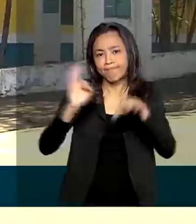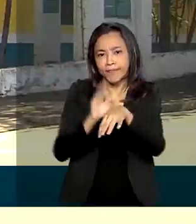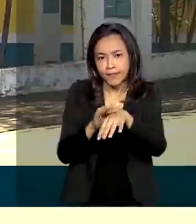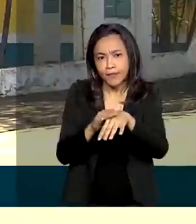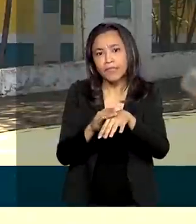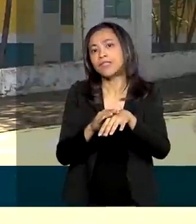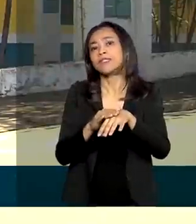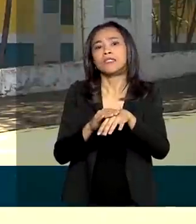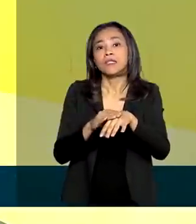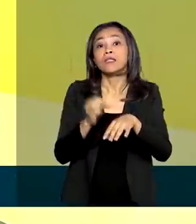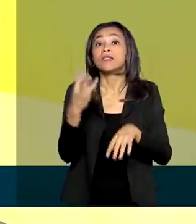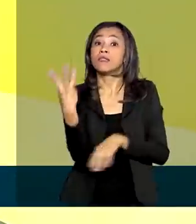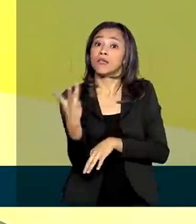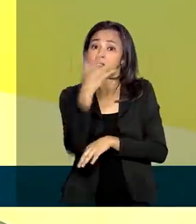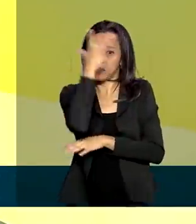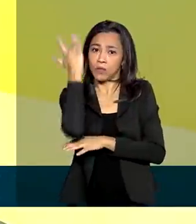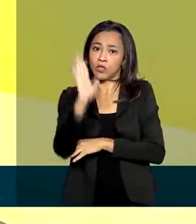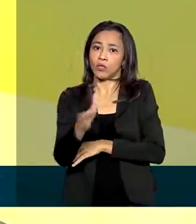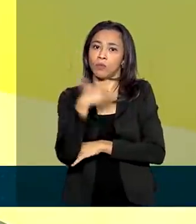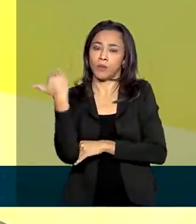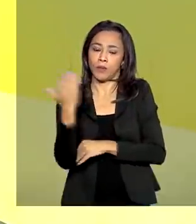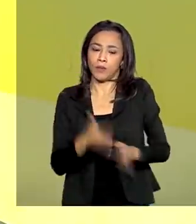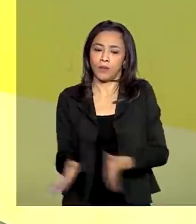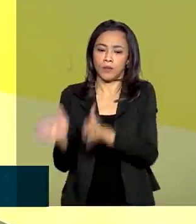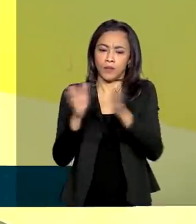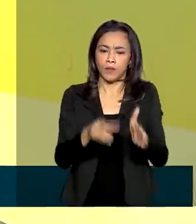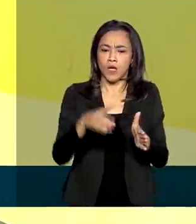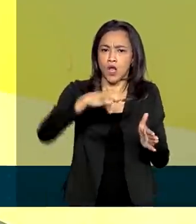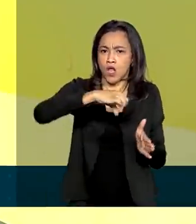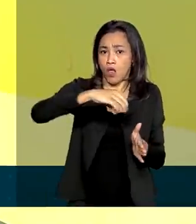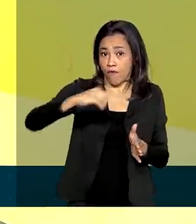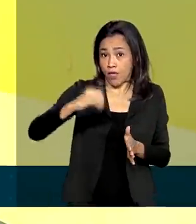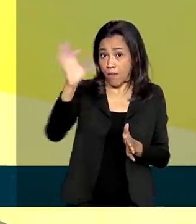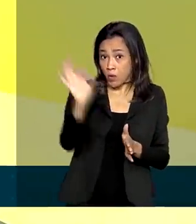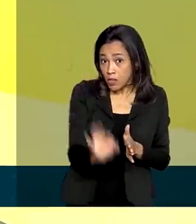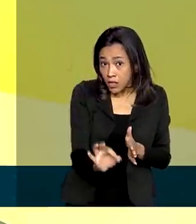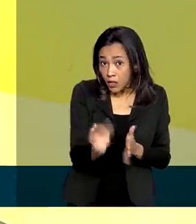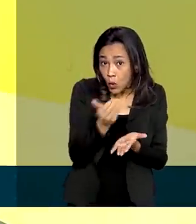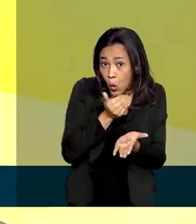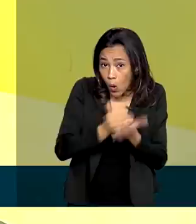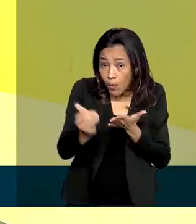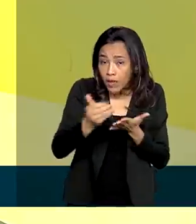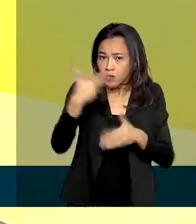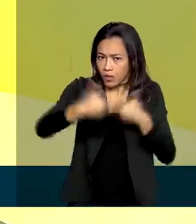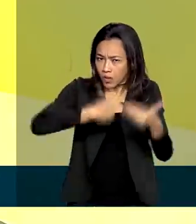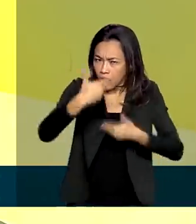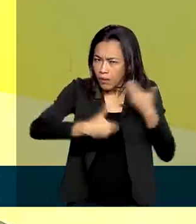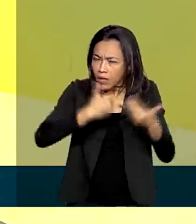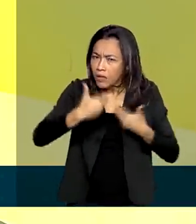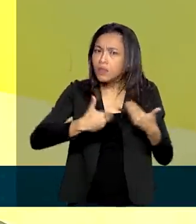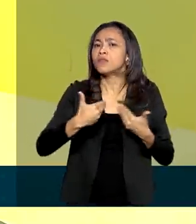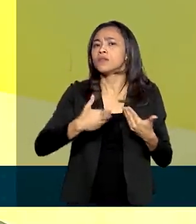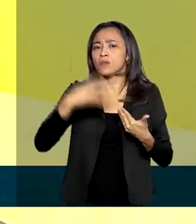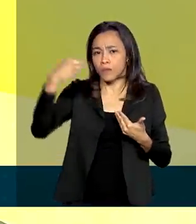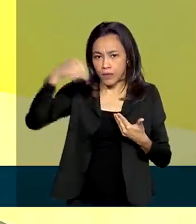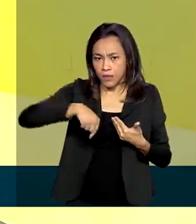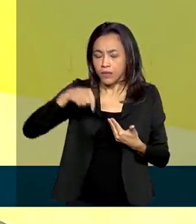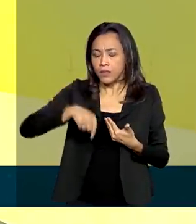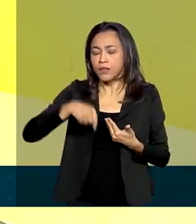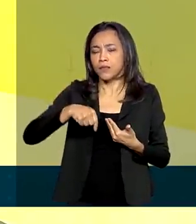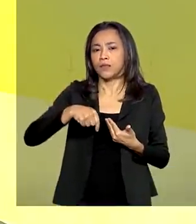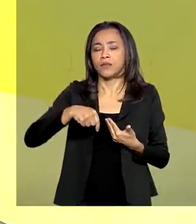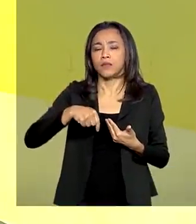três pessoas morreram. Em torno de 90% dos pacientes que iniciam precocemente, hoje em dia, no nosso serviço,